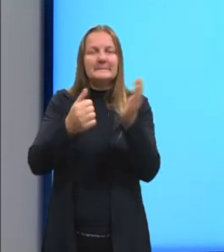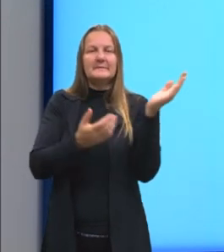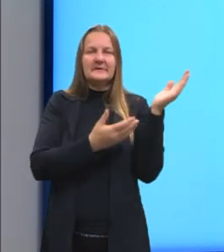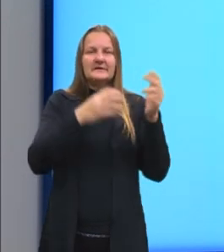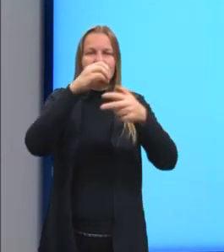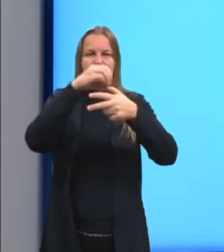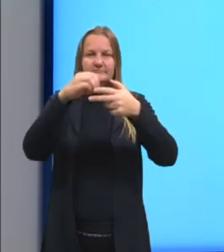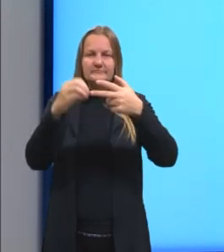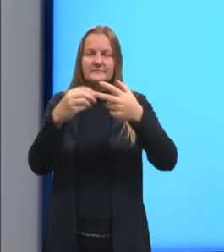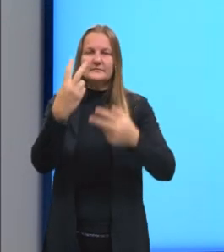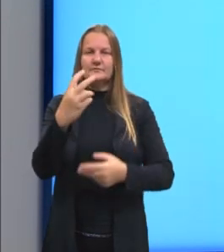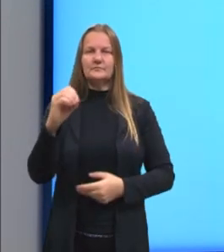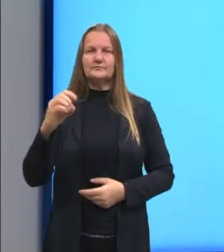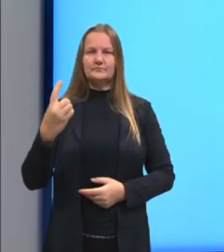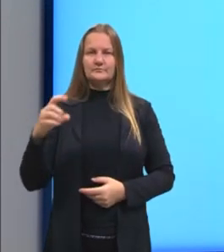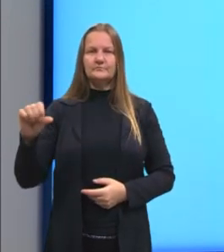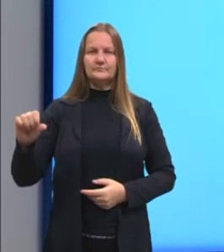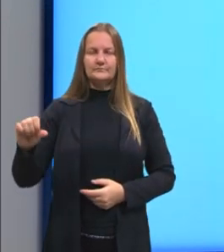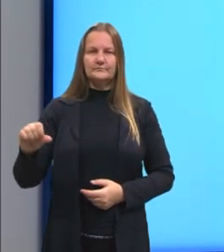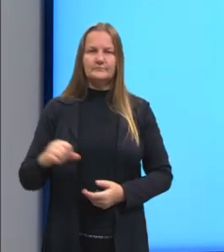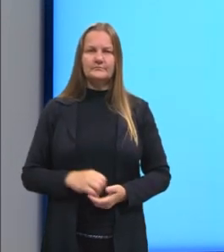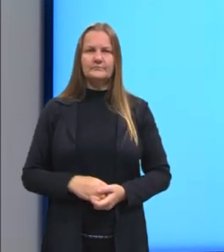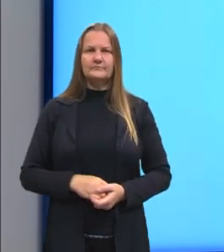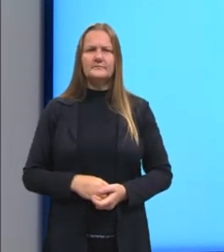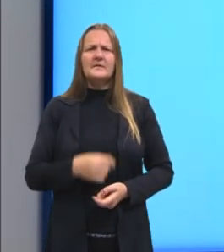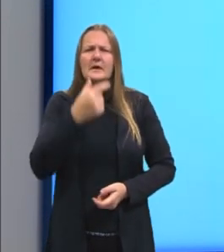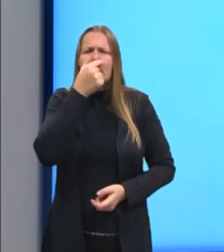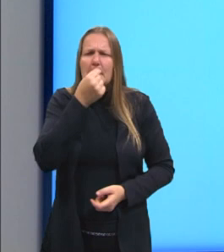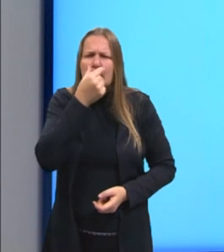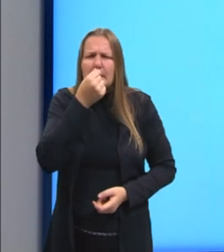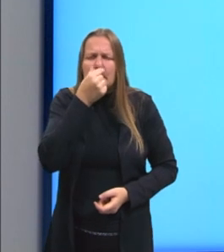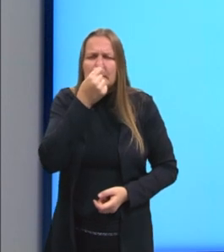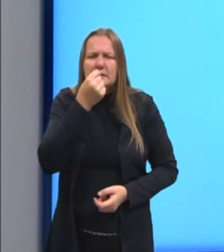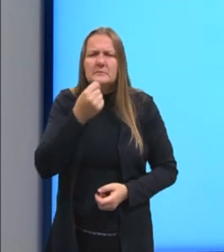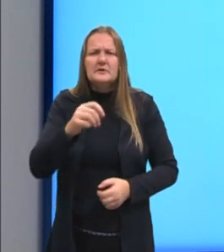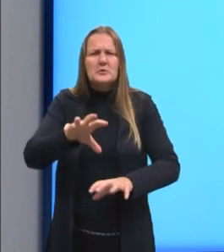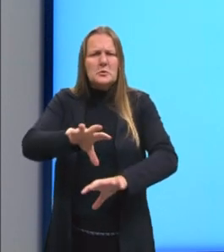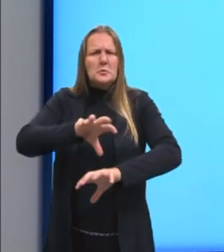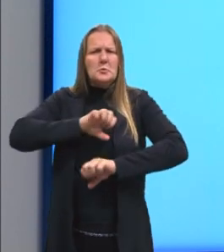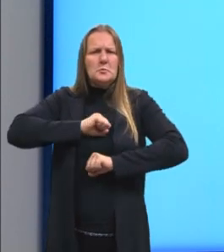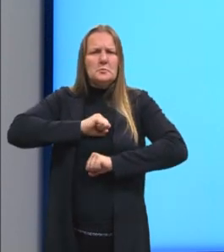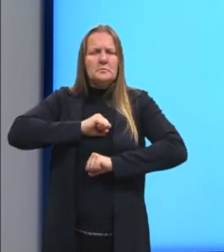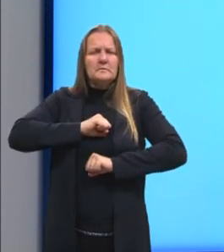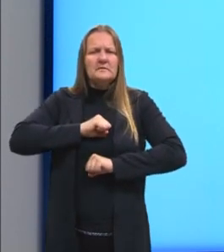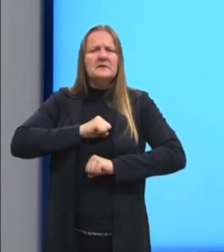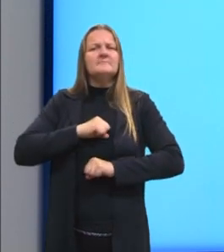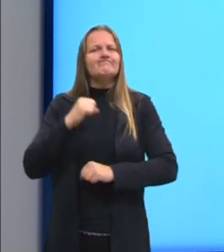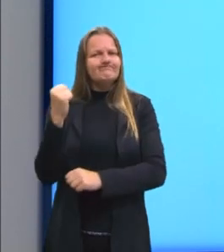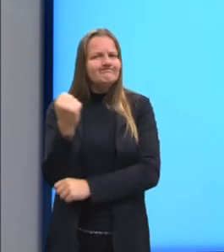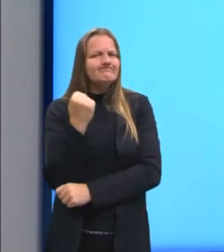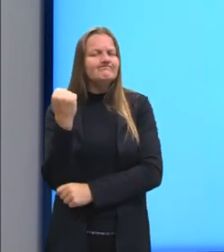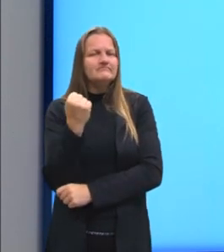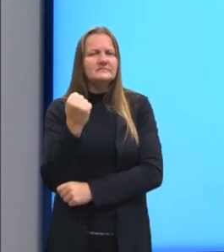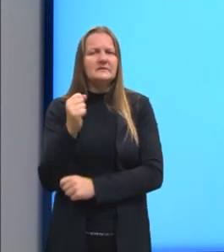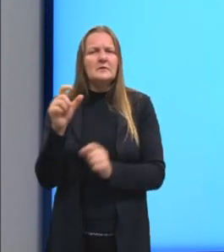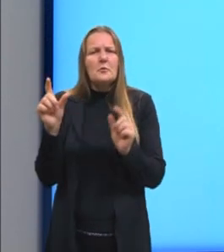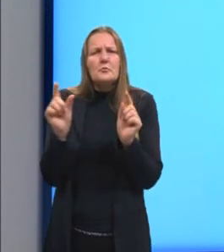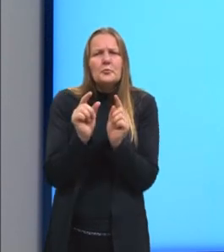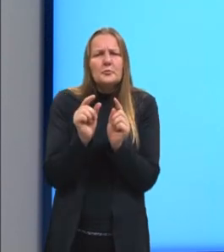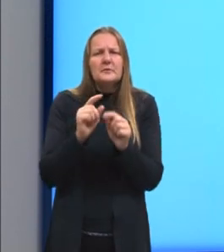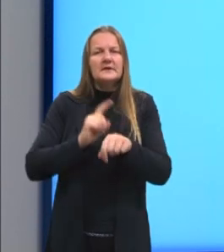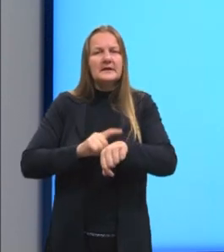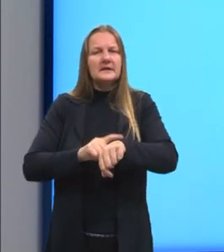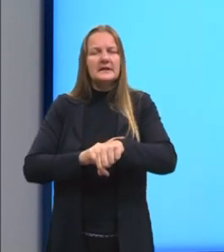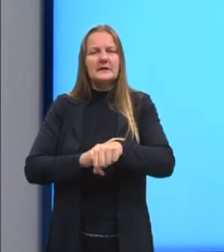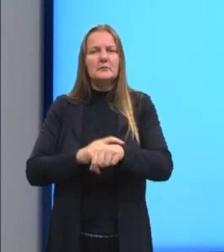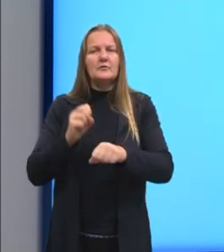Enem de 2019. A gripe é uma infecção respiratória aguda de curta duração, causada